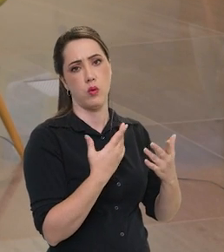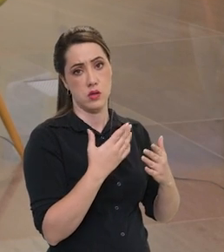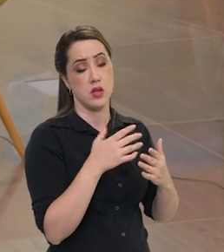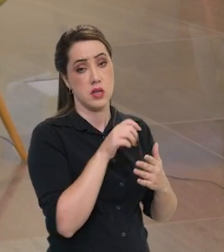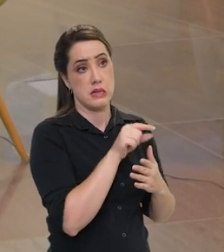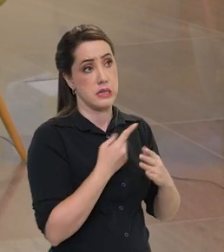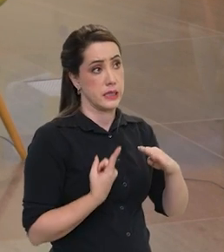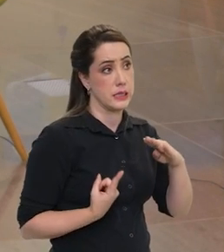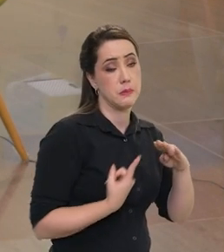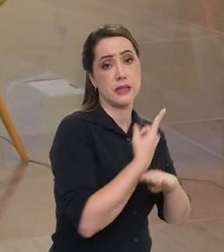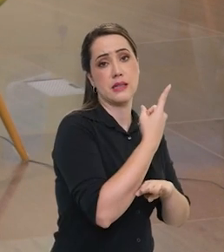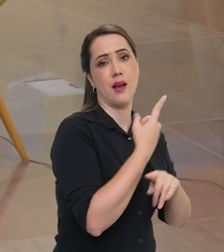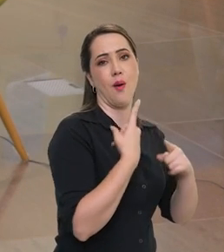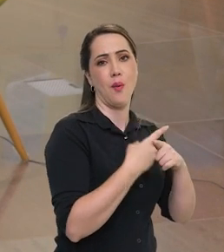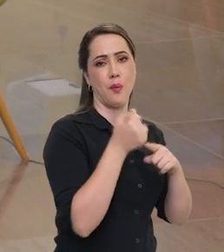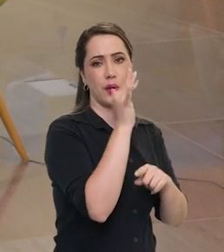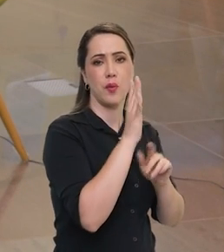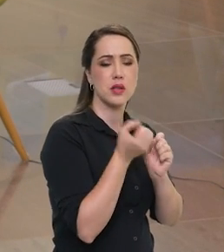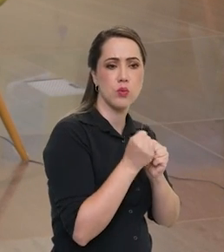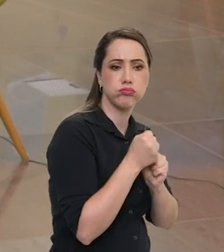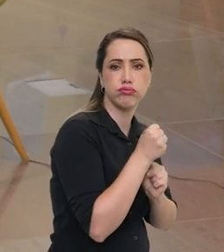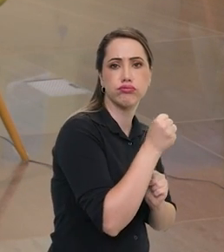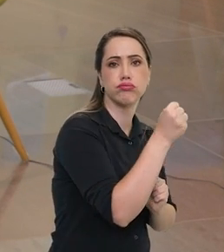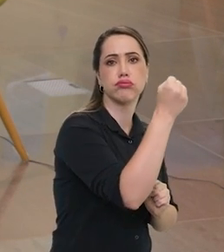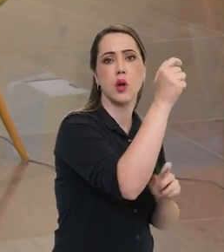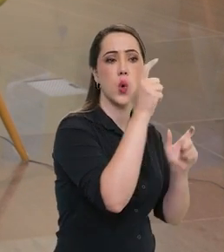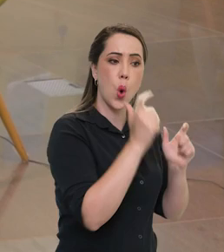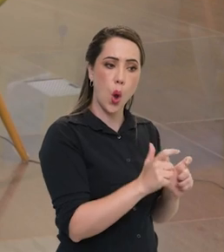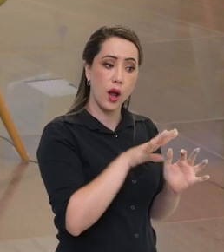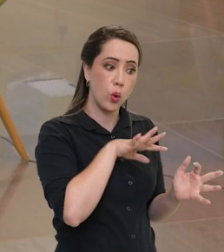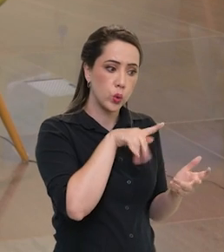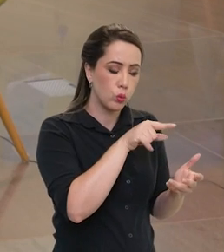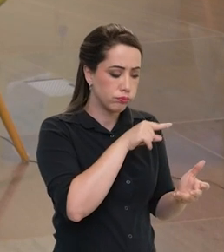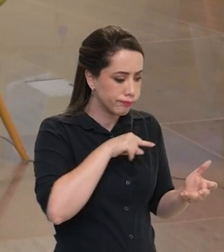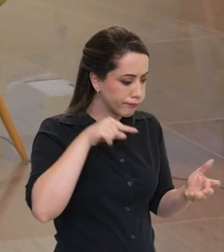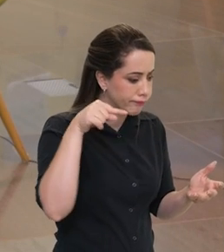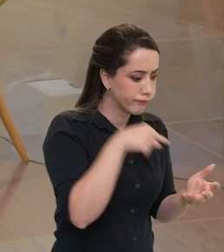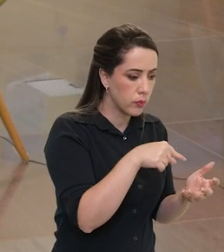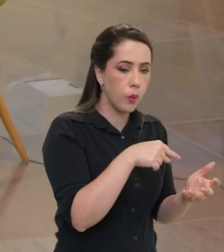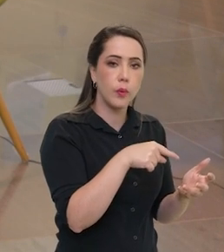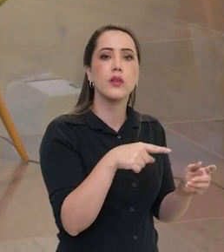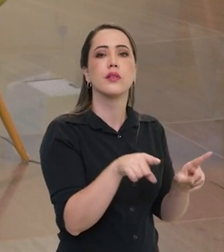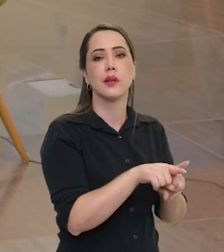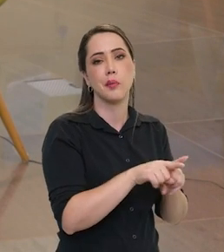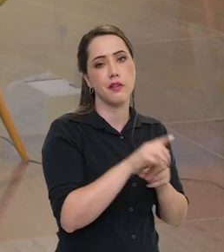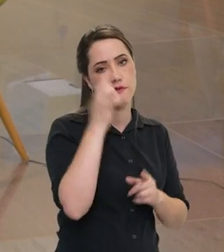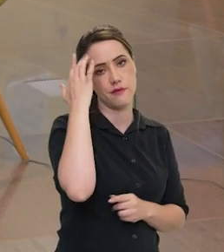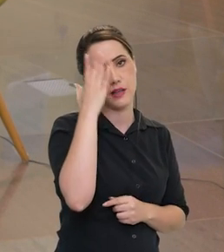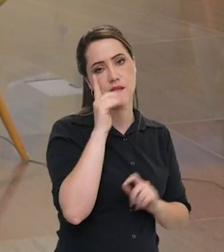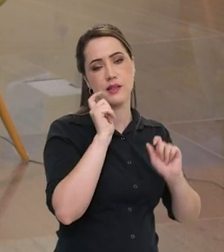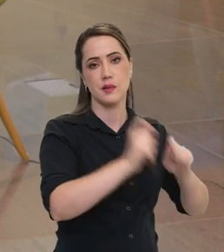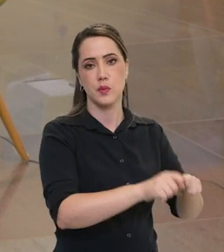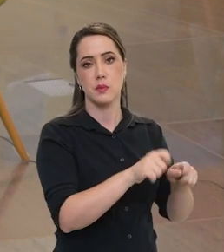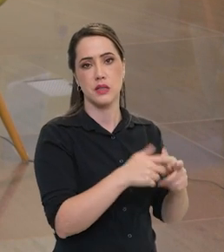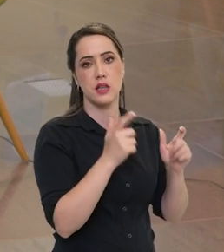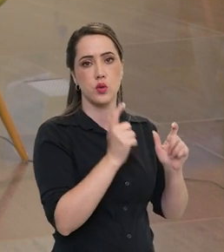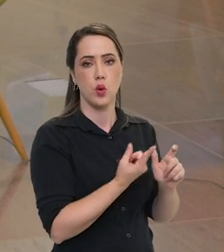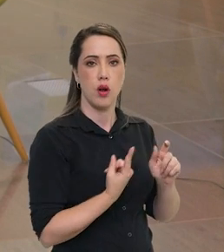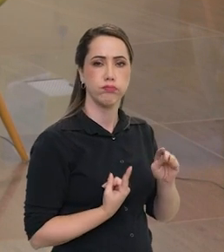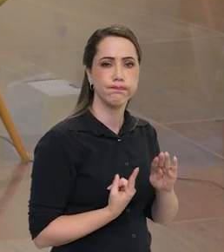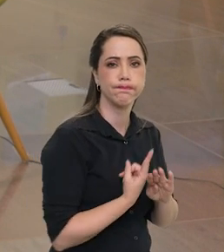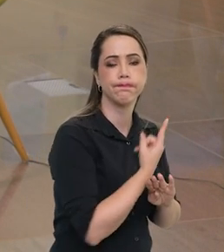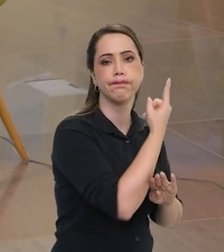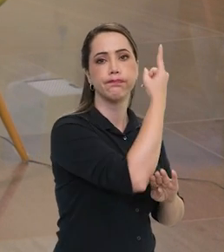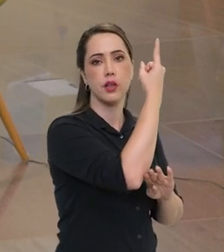tamanho dele e a posição geográfica do Brasil facilitam enormemente essa presença de uma